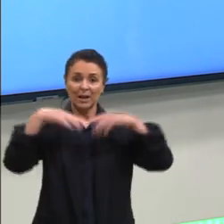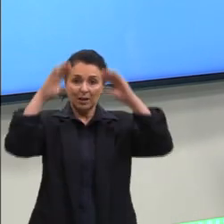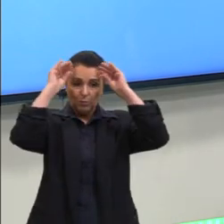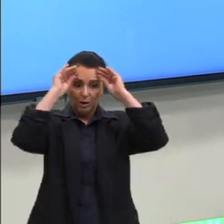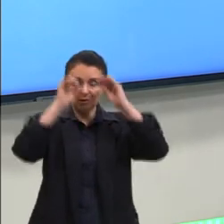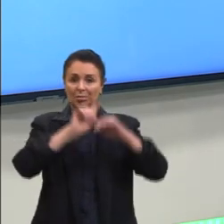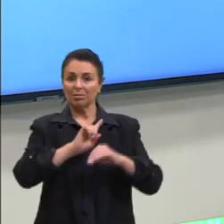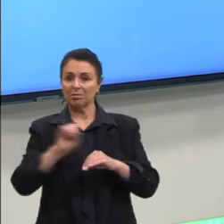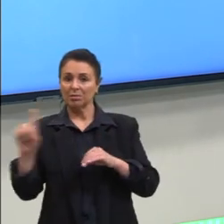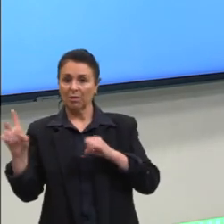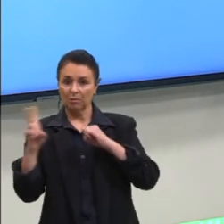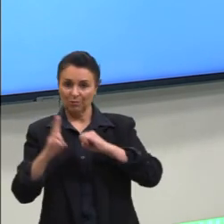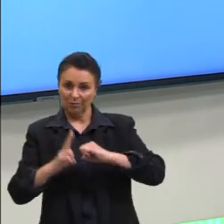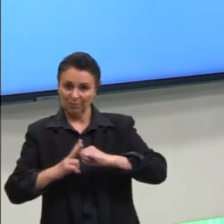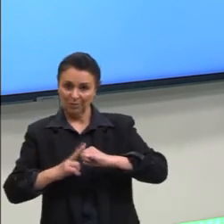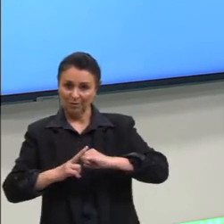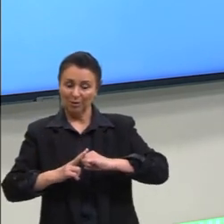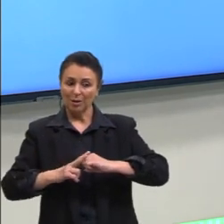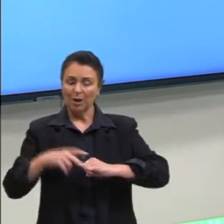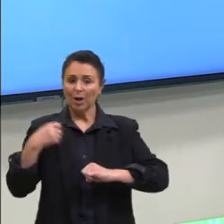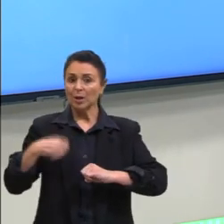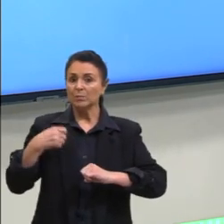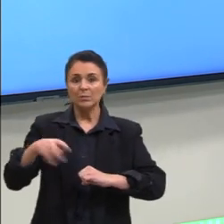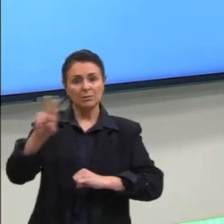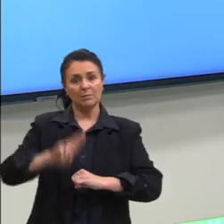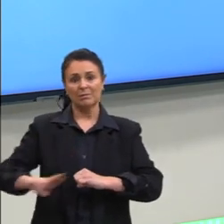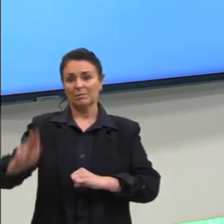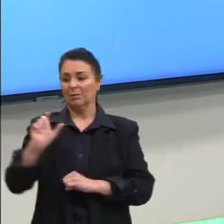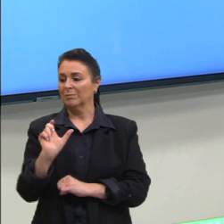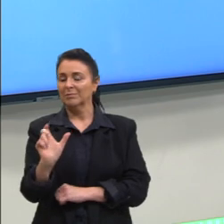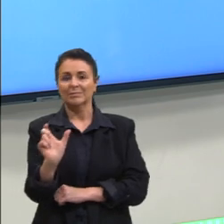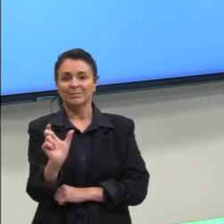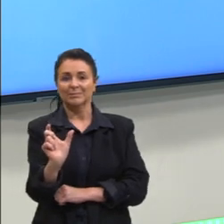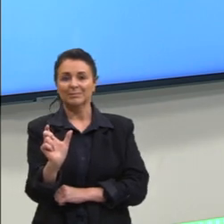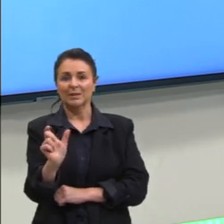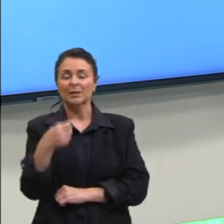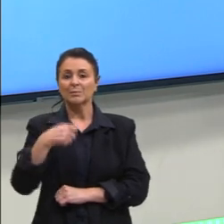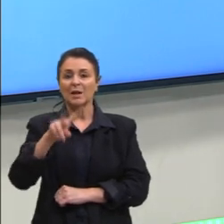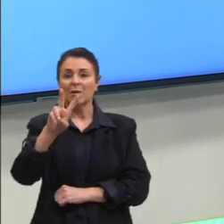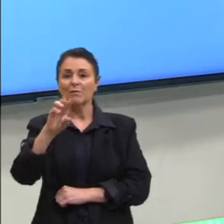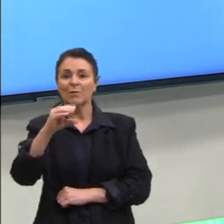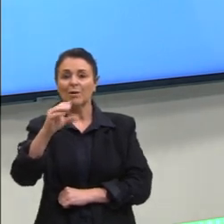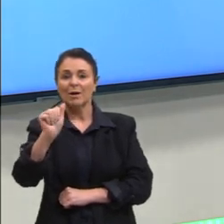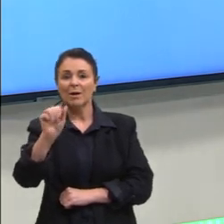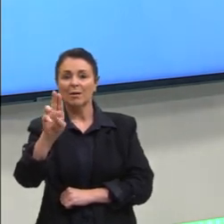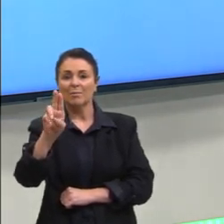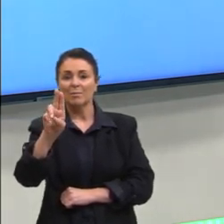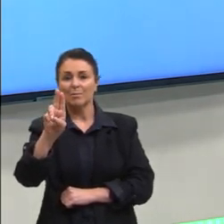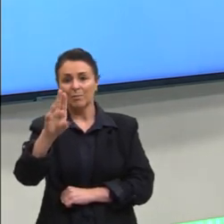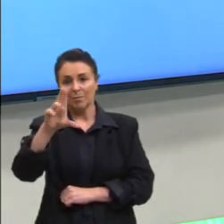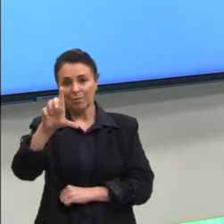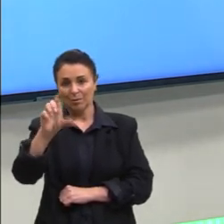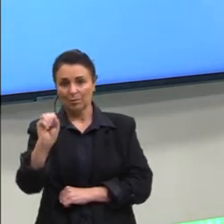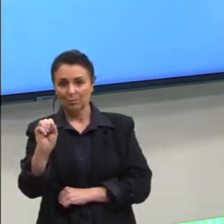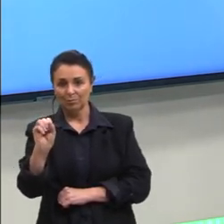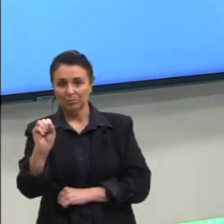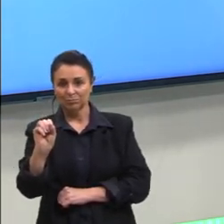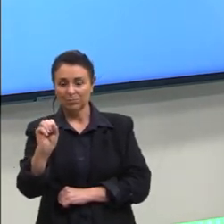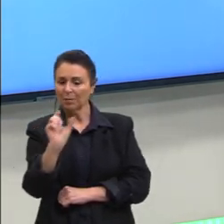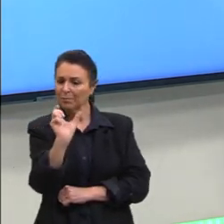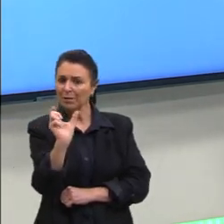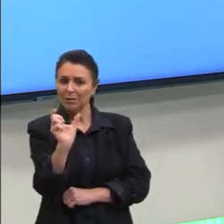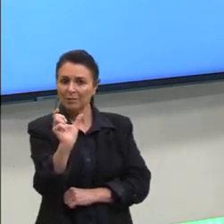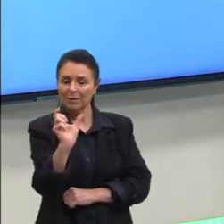verbal, ela não precisa de palavras, não precisa de vocábulos, mas vai explorar outros aspectos, vai